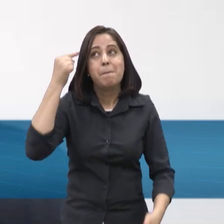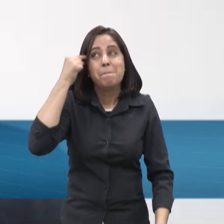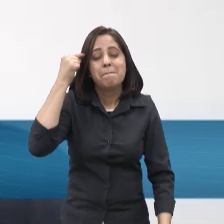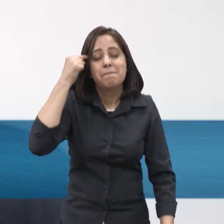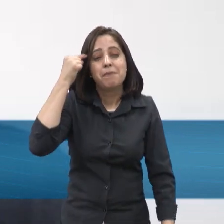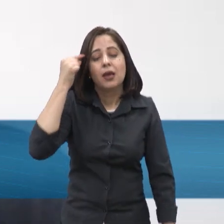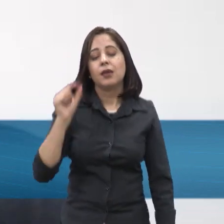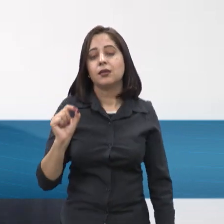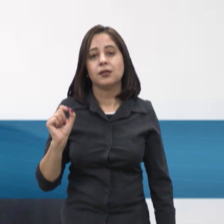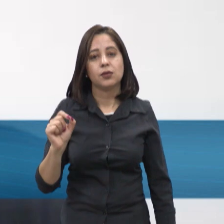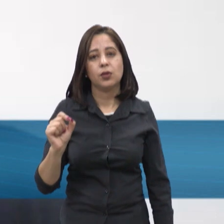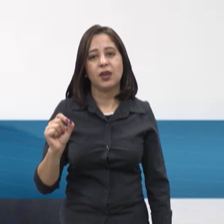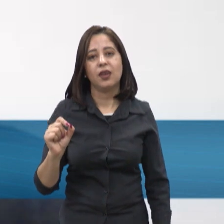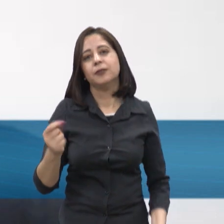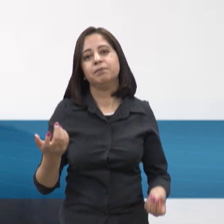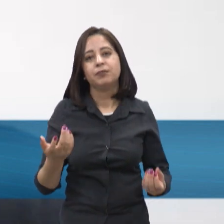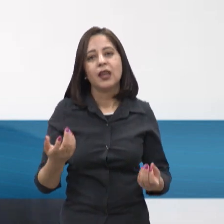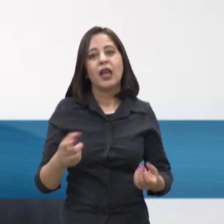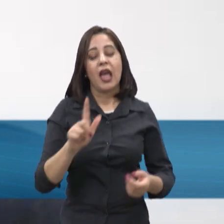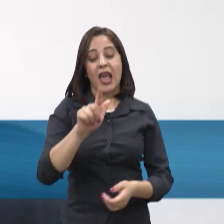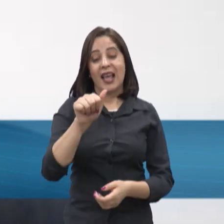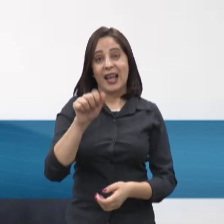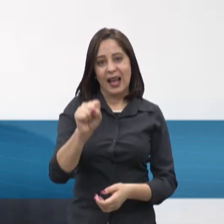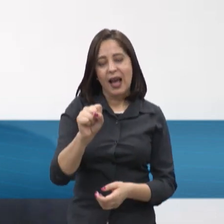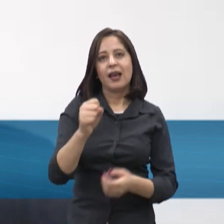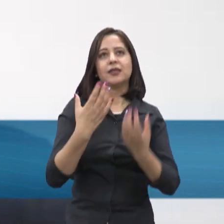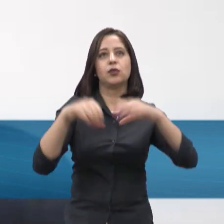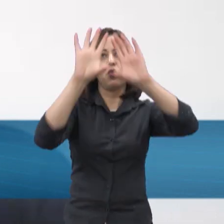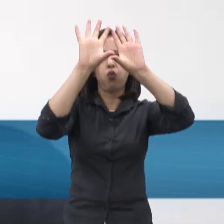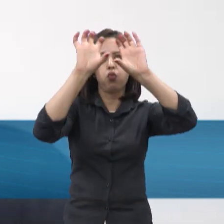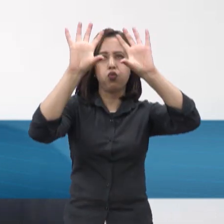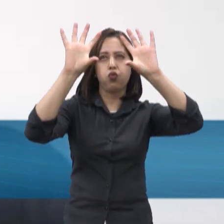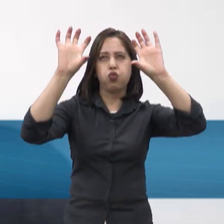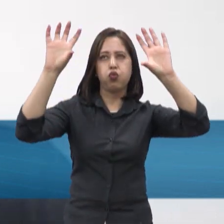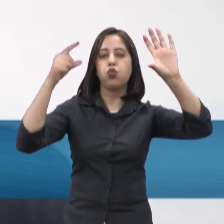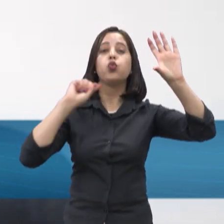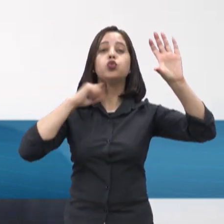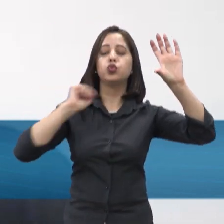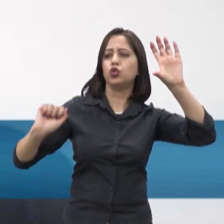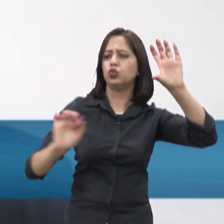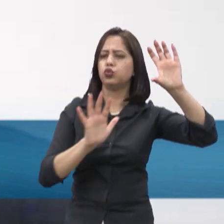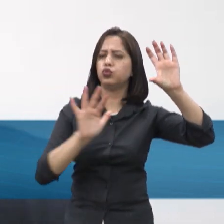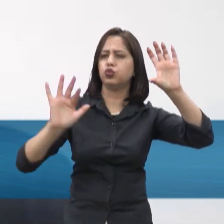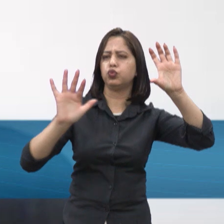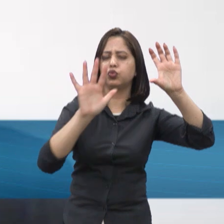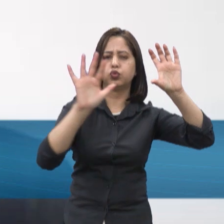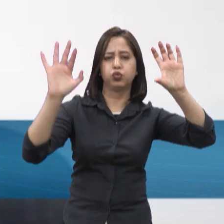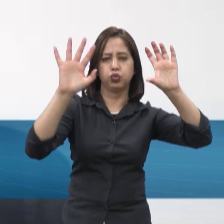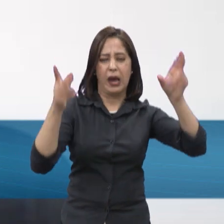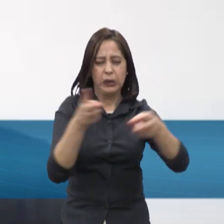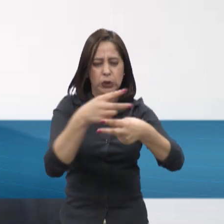em questão de emissão de gases de estufa. No contexto que a gente tem vivido, da